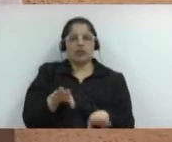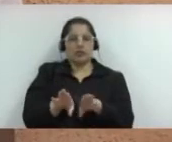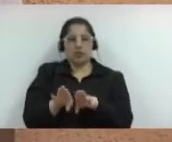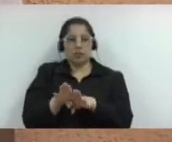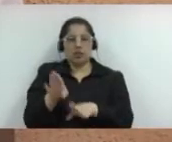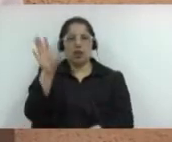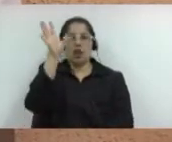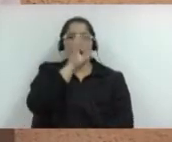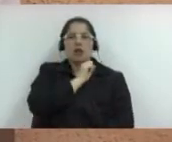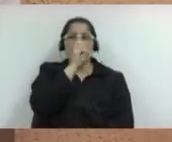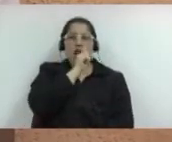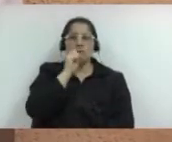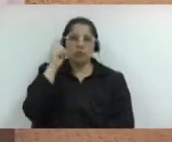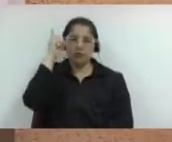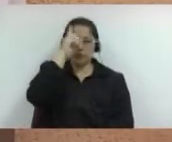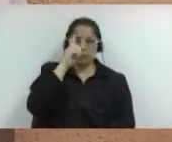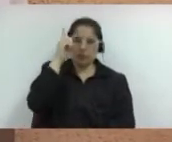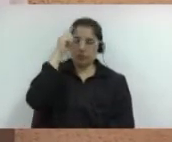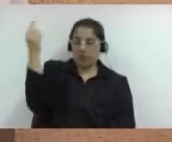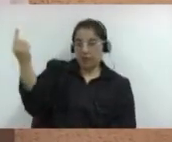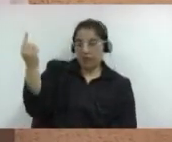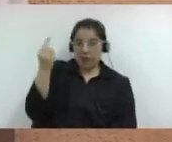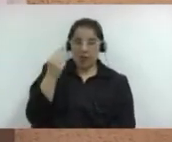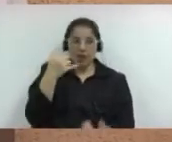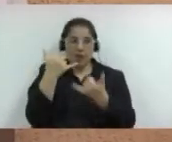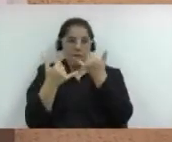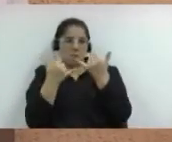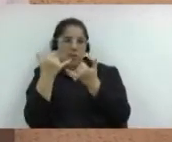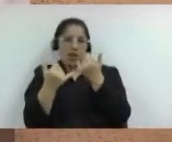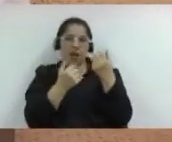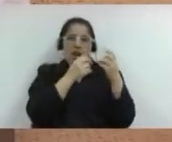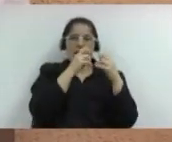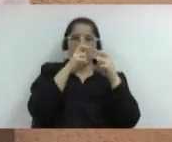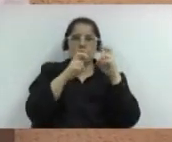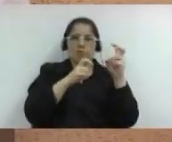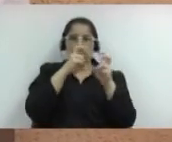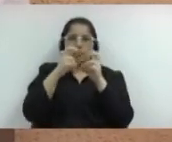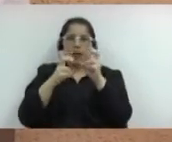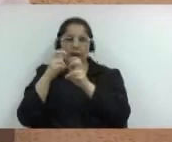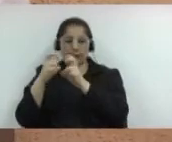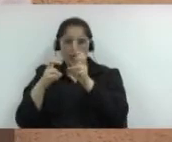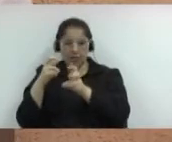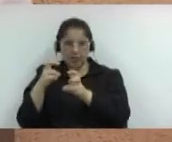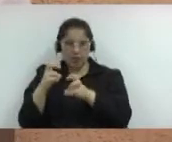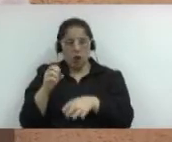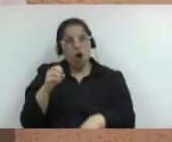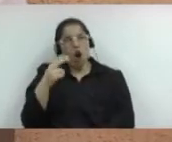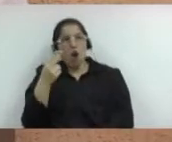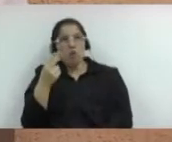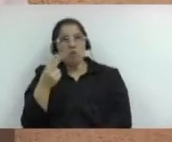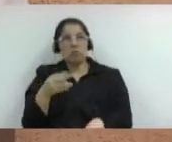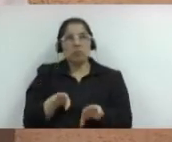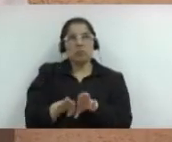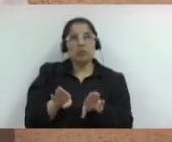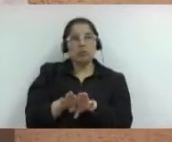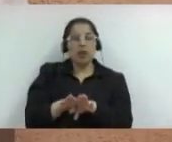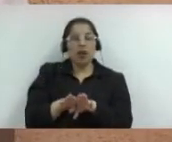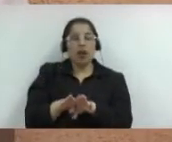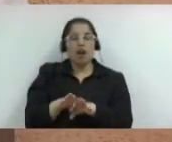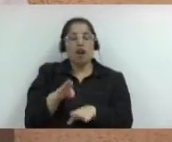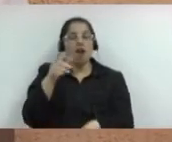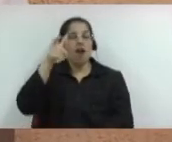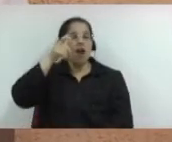brincar aqui nos nossos parques, ou, quem sabe, assistir o Canto à Limeira,